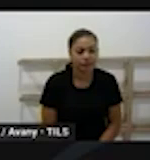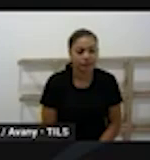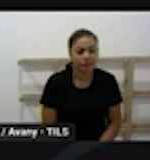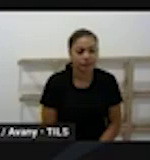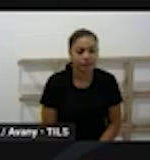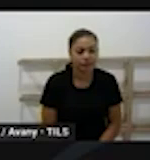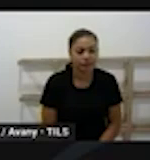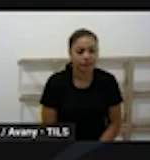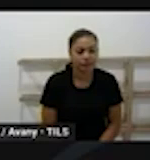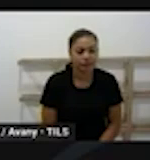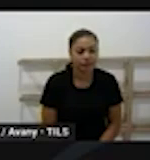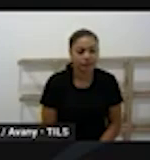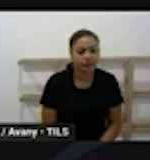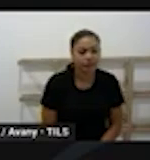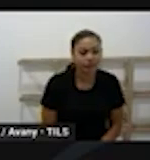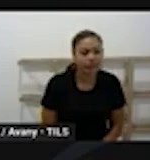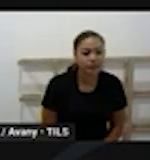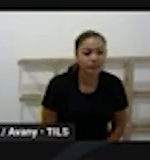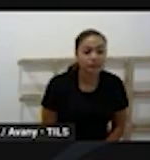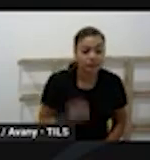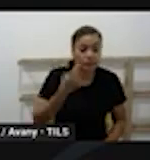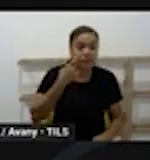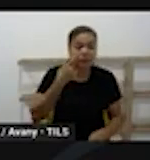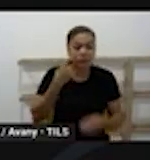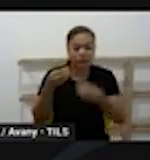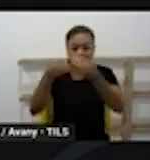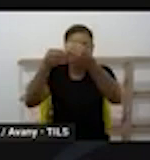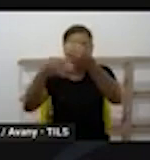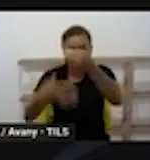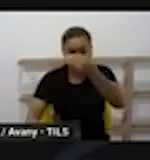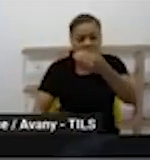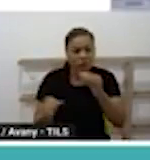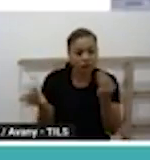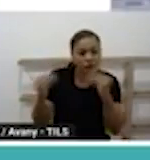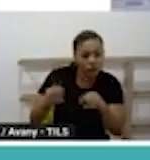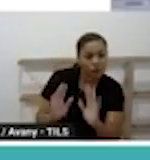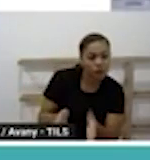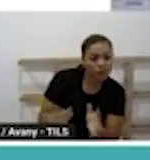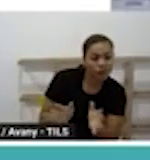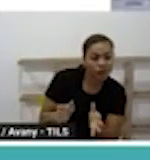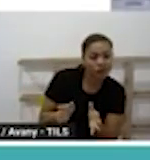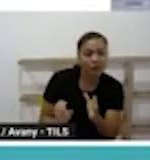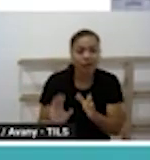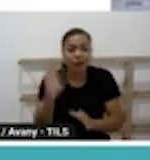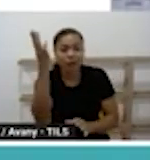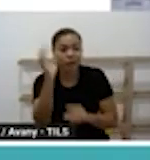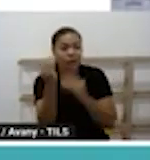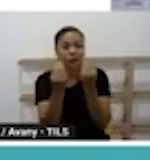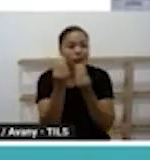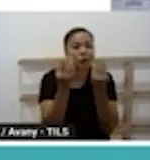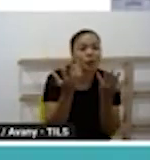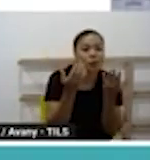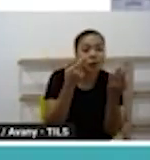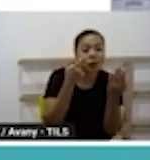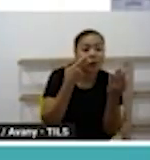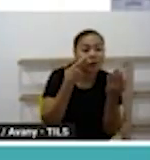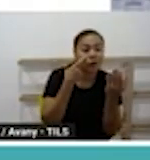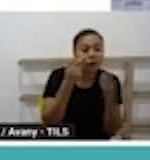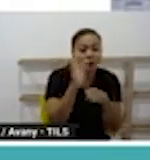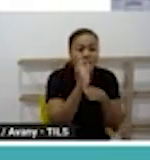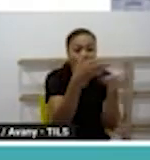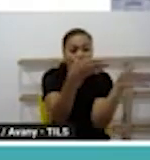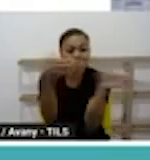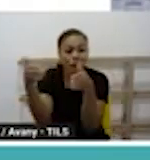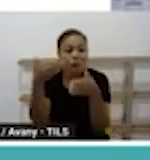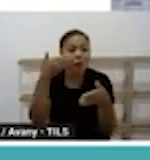E aí, o chat vocês já colocaram aí como é que acontece esse processo pedagógico e o vídeo. O vídeo mostra para a